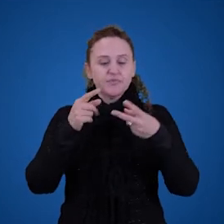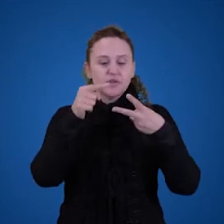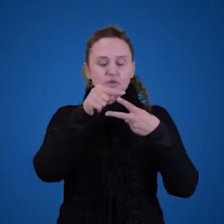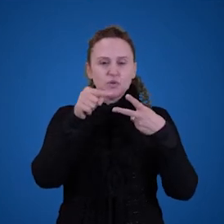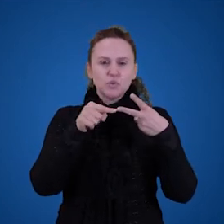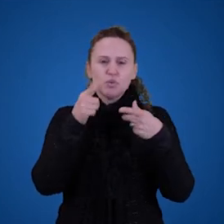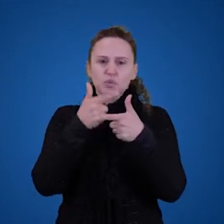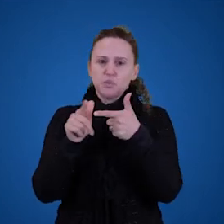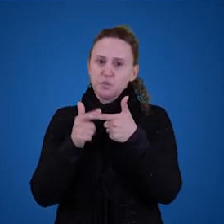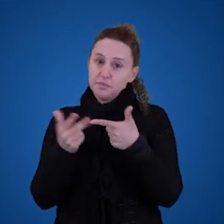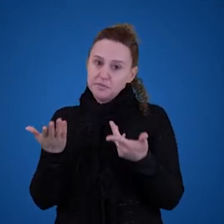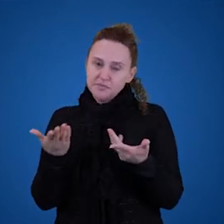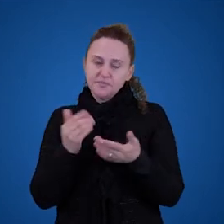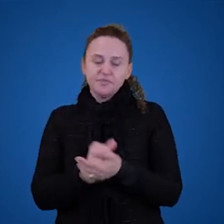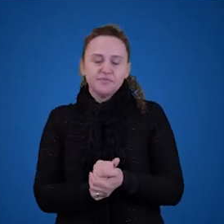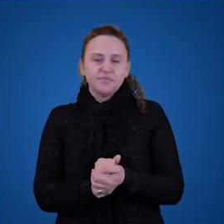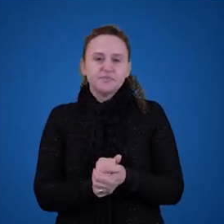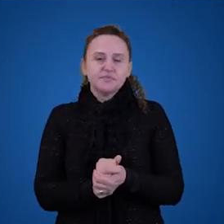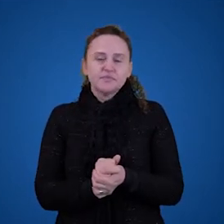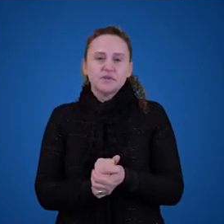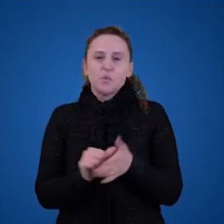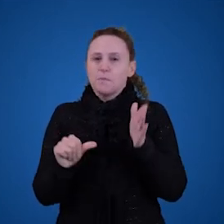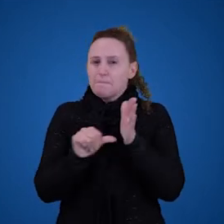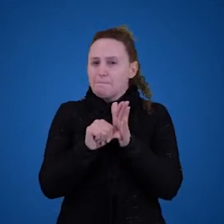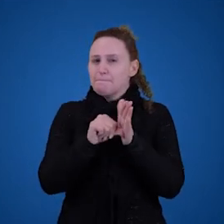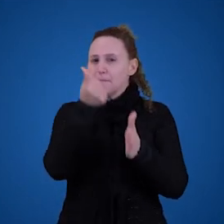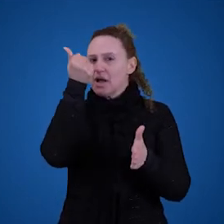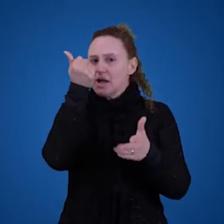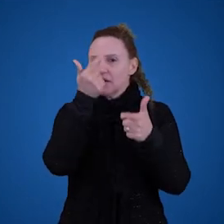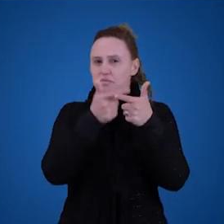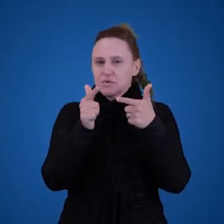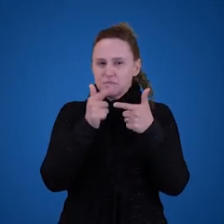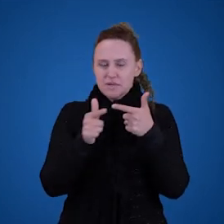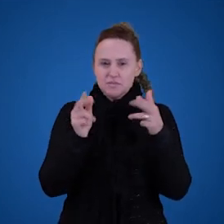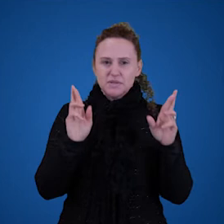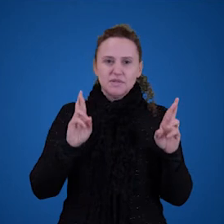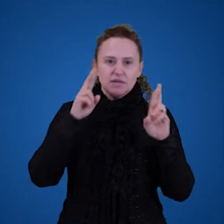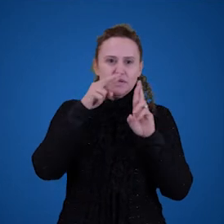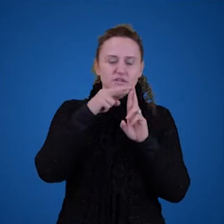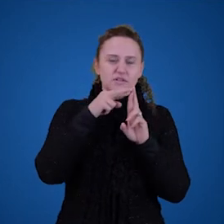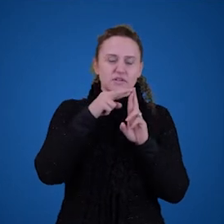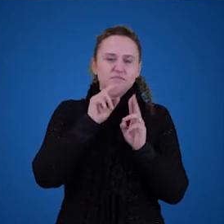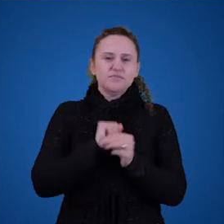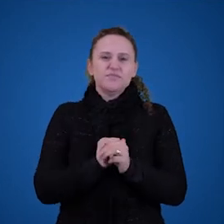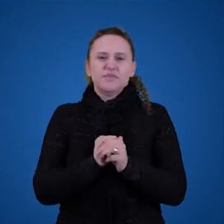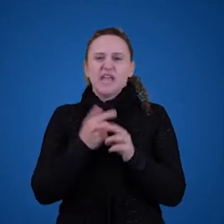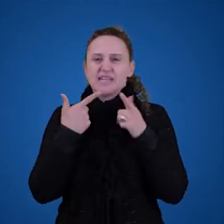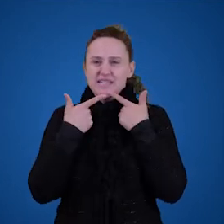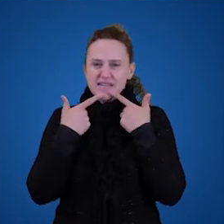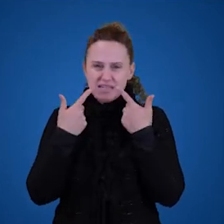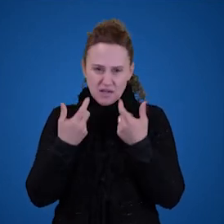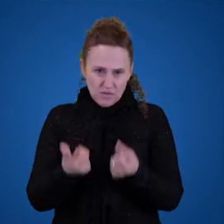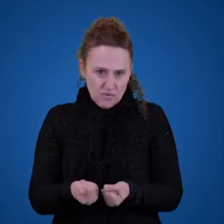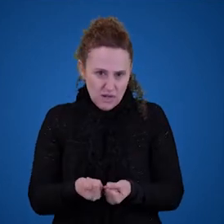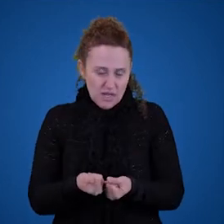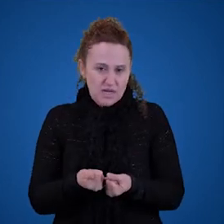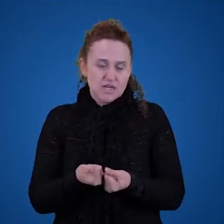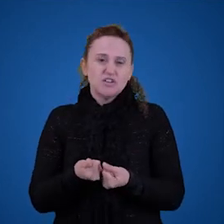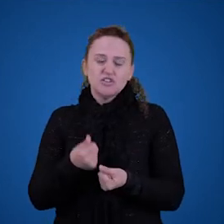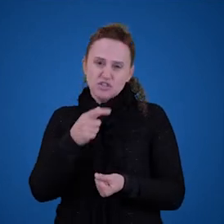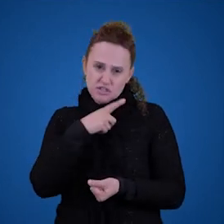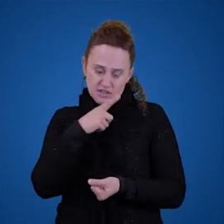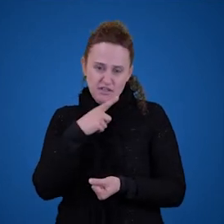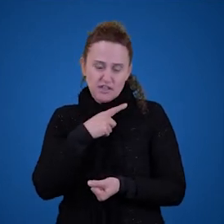Então, a gente começa com o problema da referência aparente de inexistente. Na nossa linguagem, tem um fenômeno muito interessante,